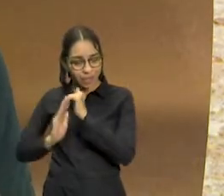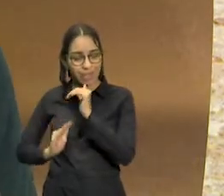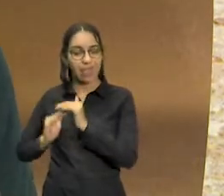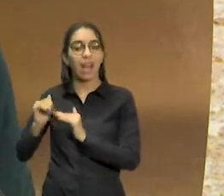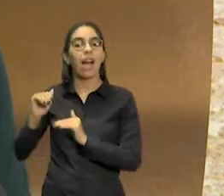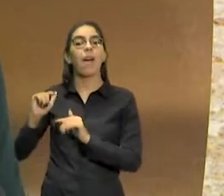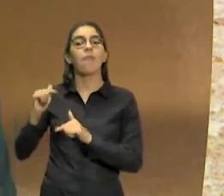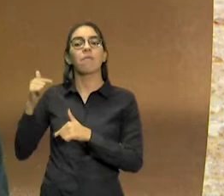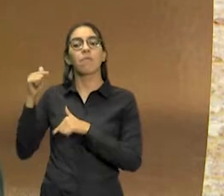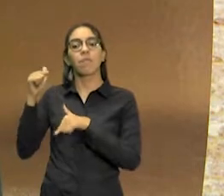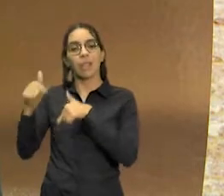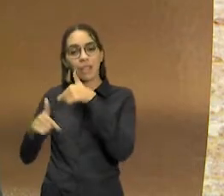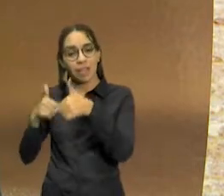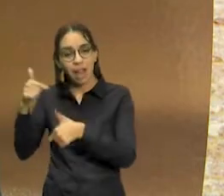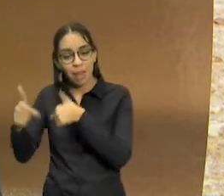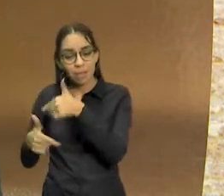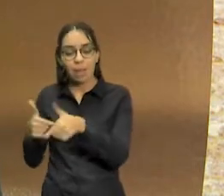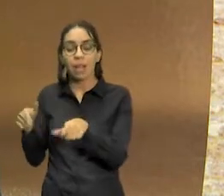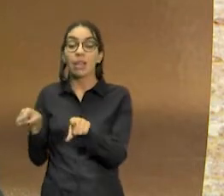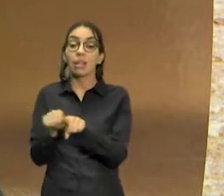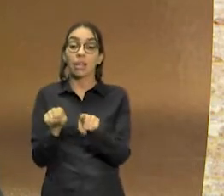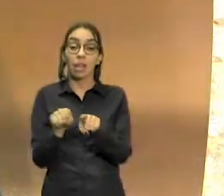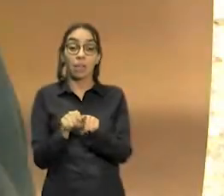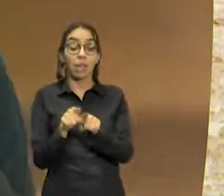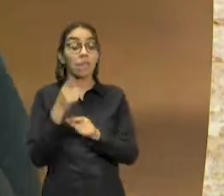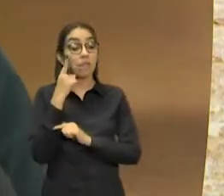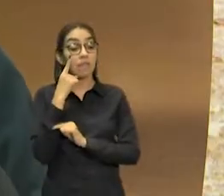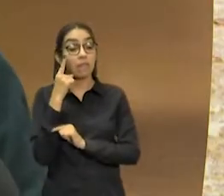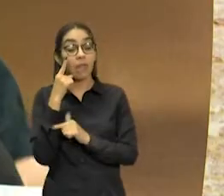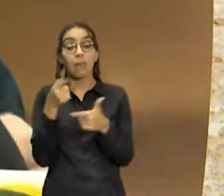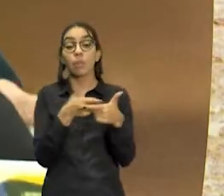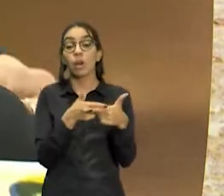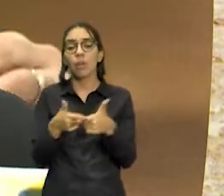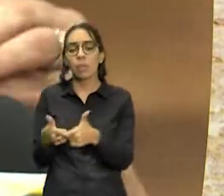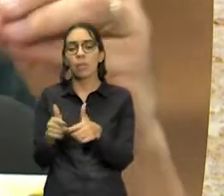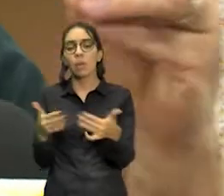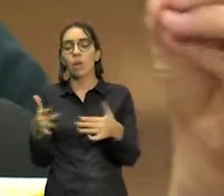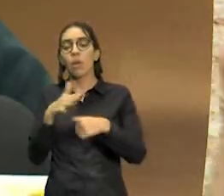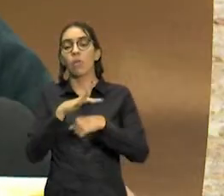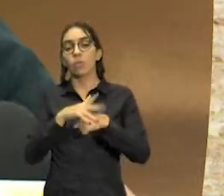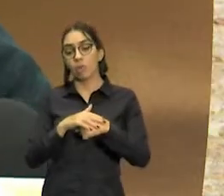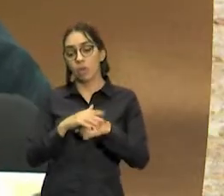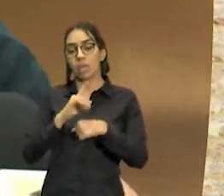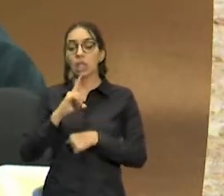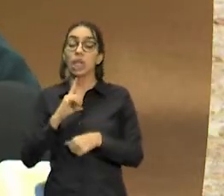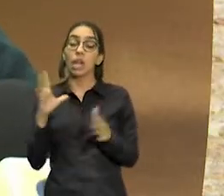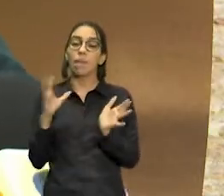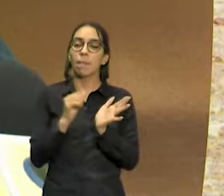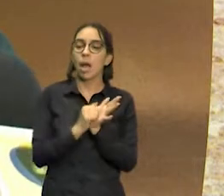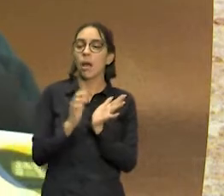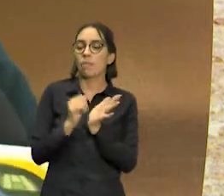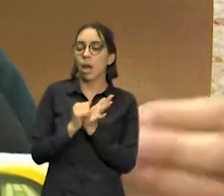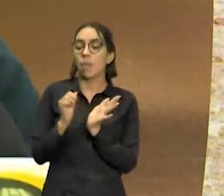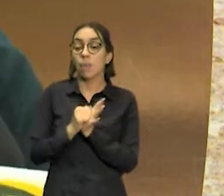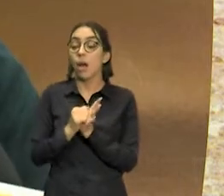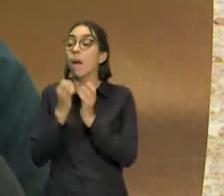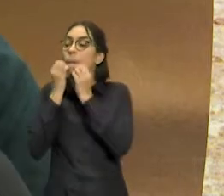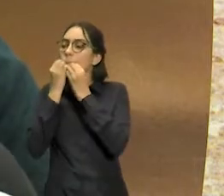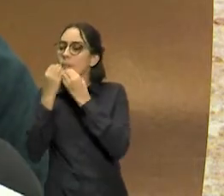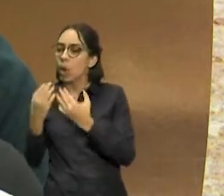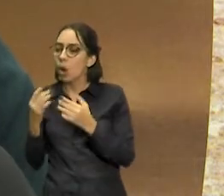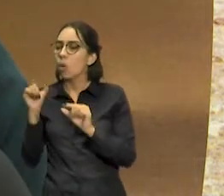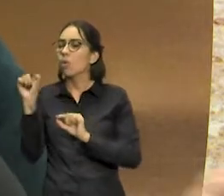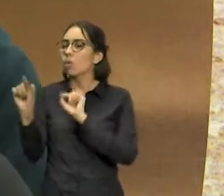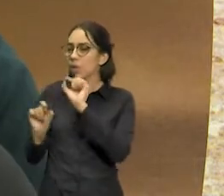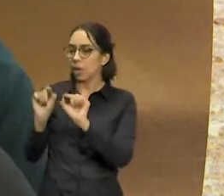da mesma forma que eu analiso os problemas de saúde, as doenças, para identificar o que temos de bom, temos muita coisa